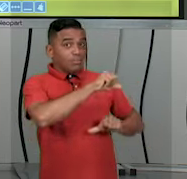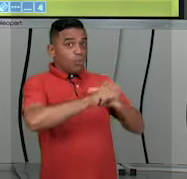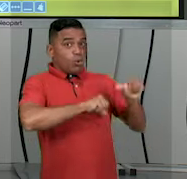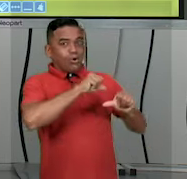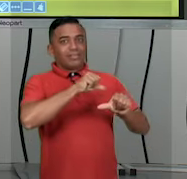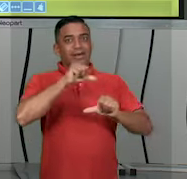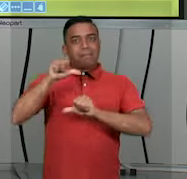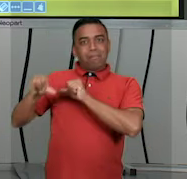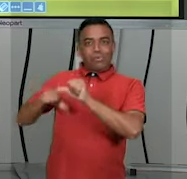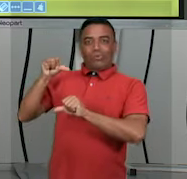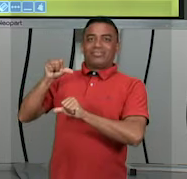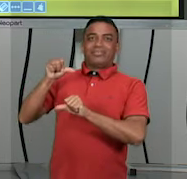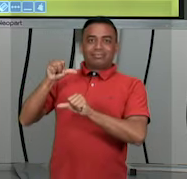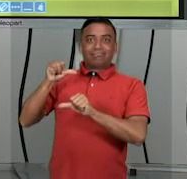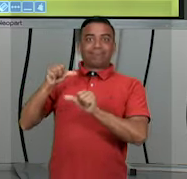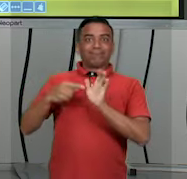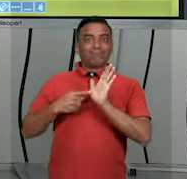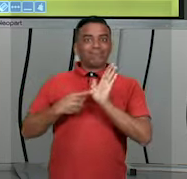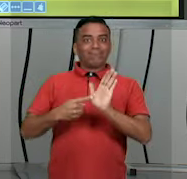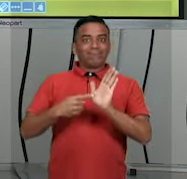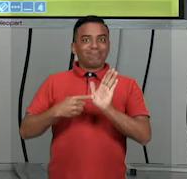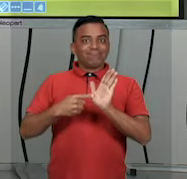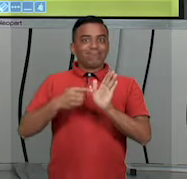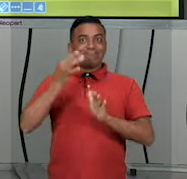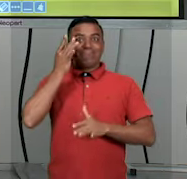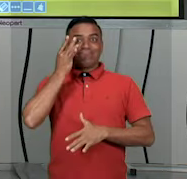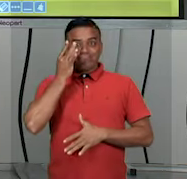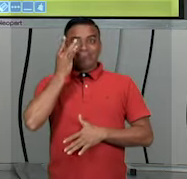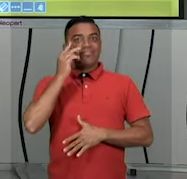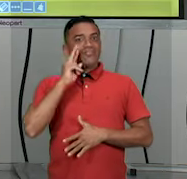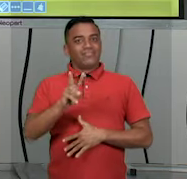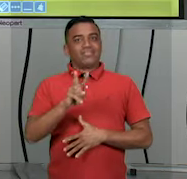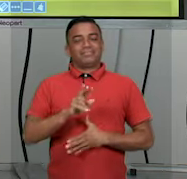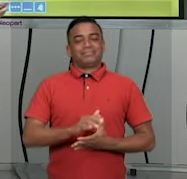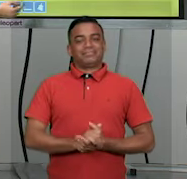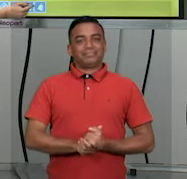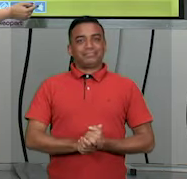acentuar. Então, vamos ver o que é que acontece.